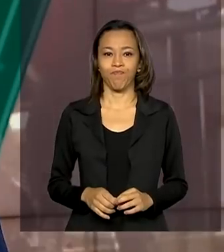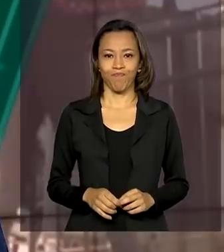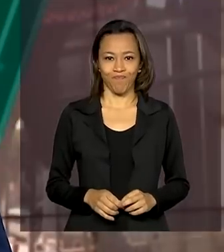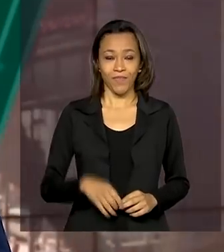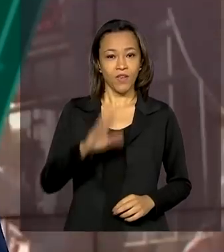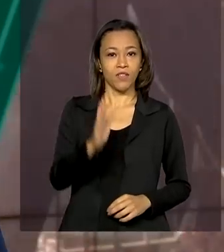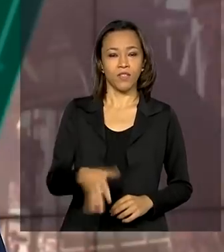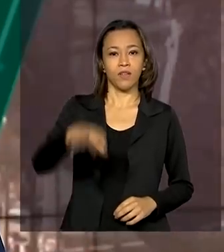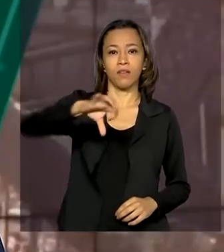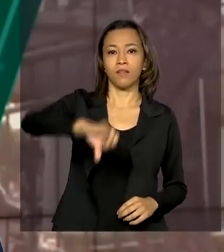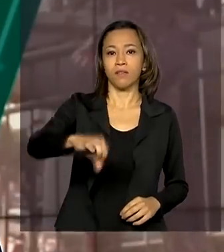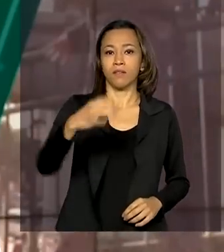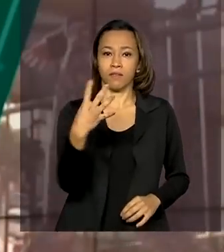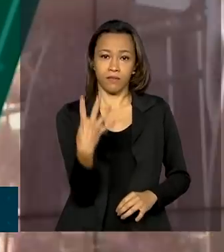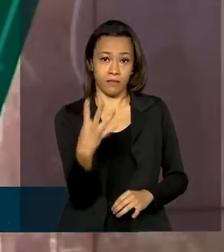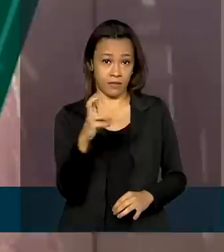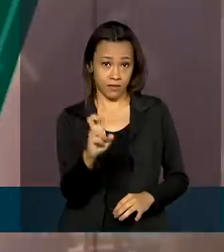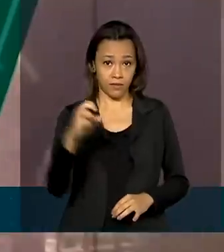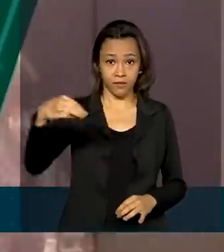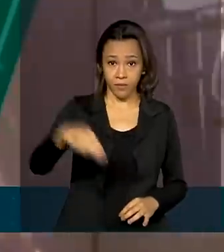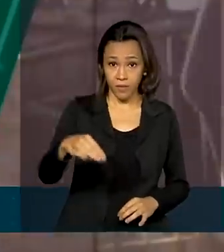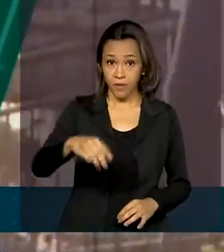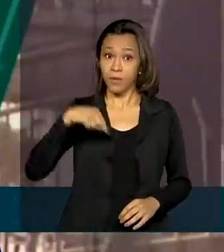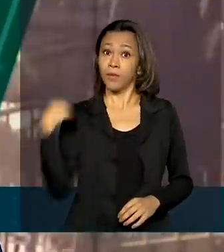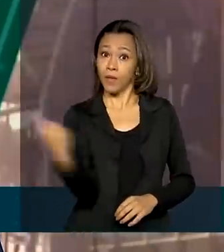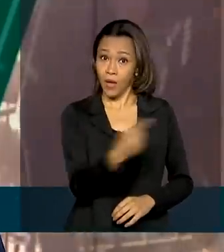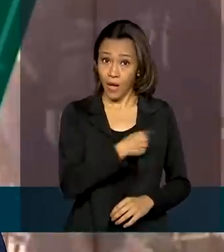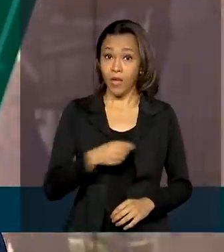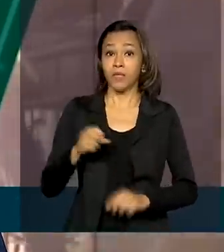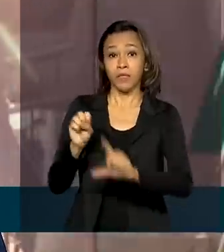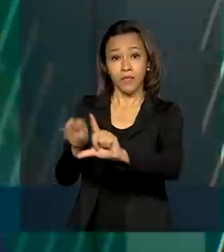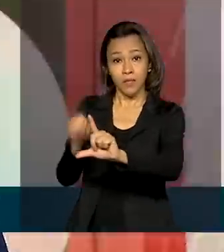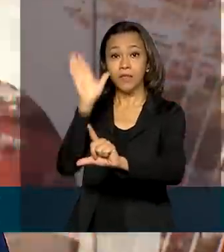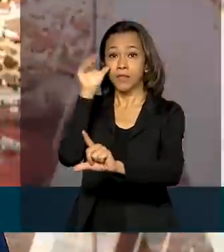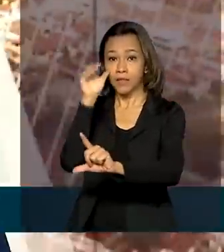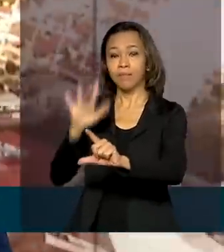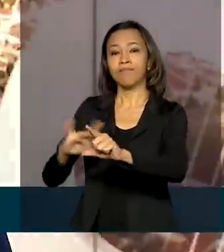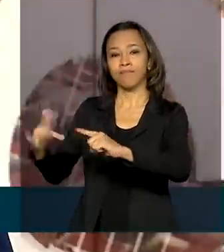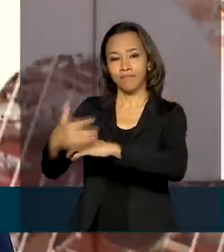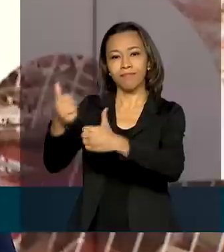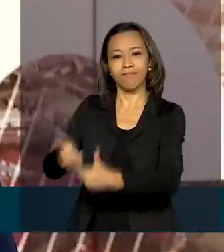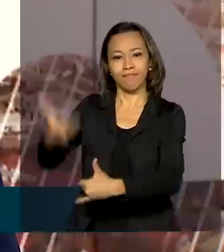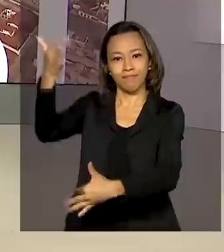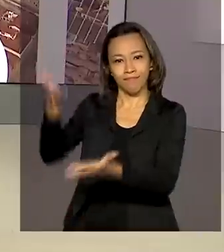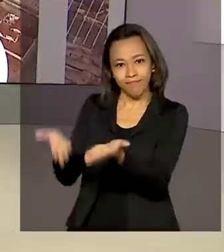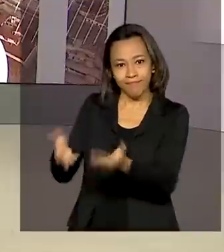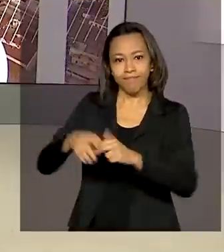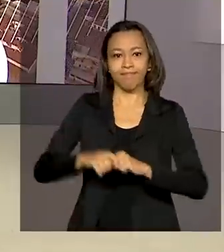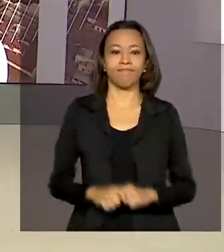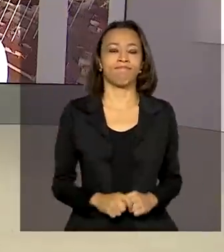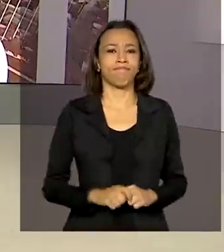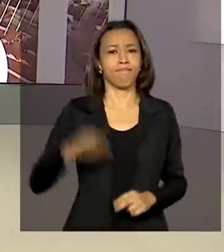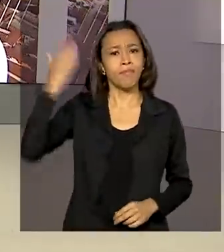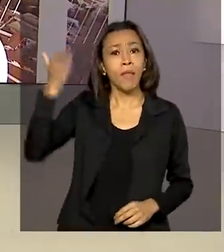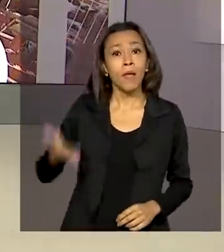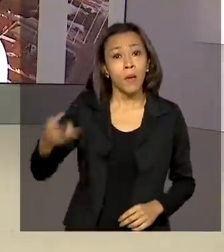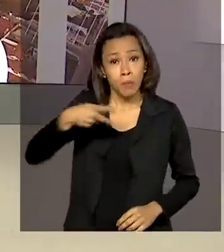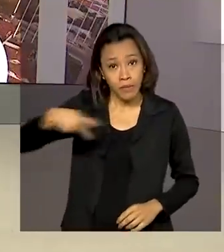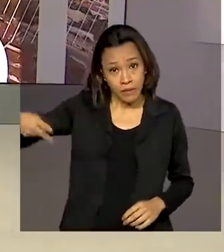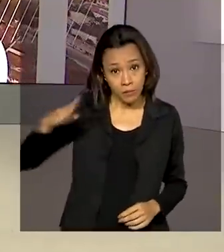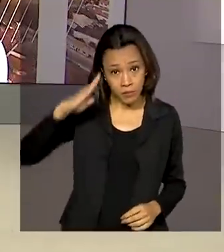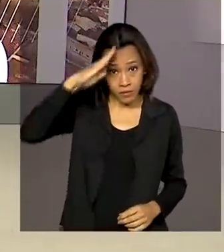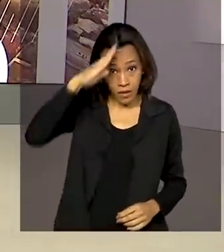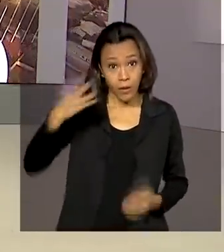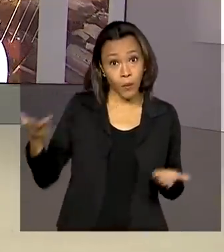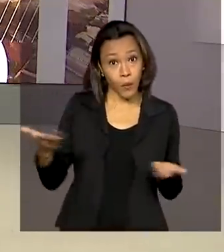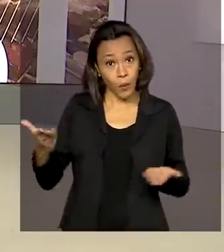São 9 horas e 45 minutos. Nós estamos ao vivo também pelas redes sociais. O presidente Jair Bolsonaro